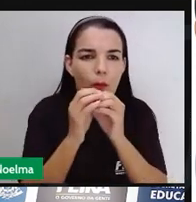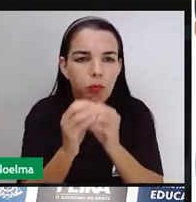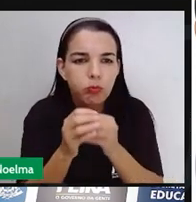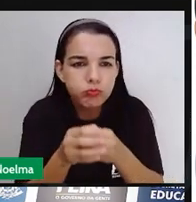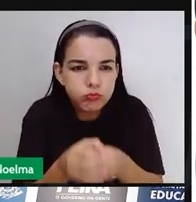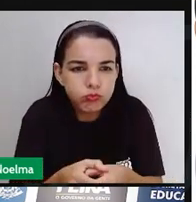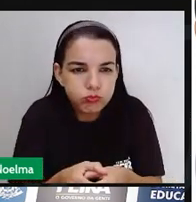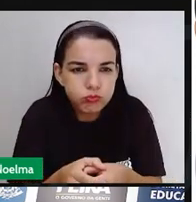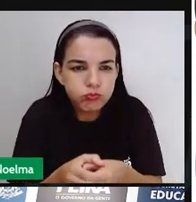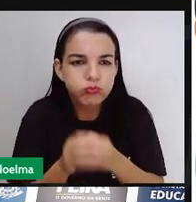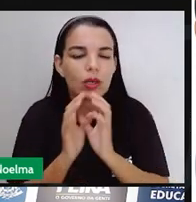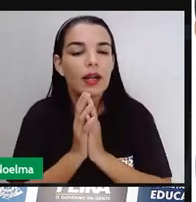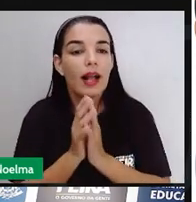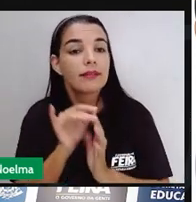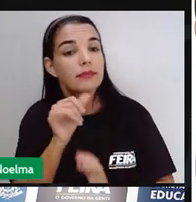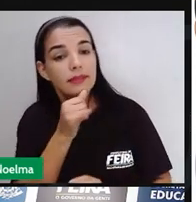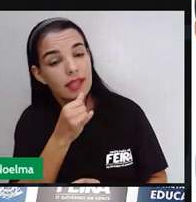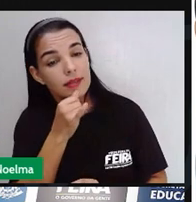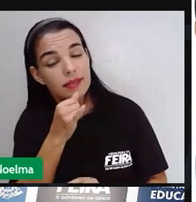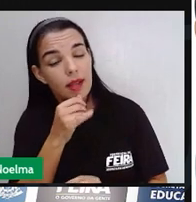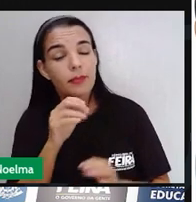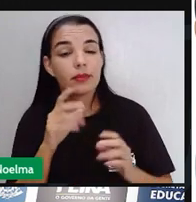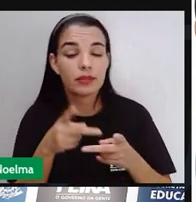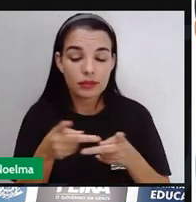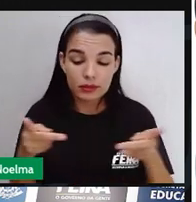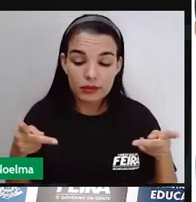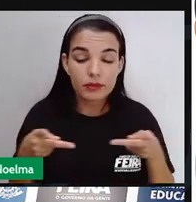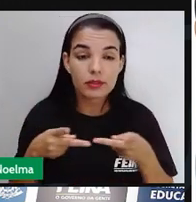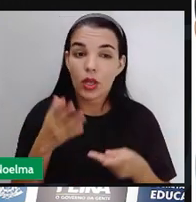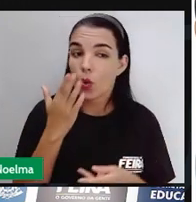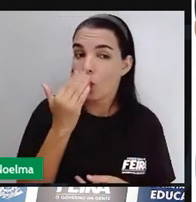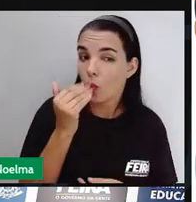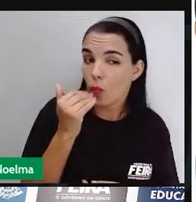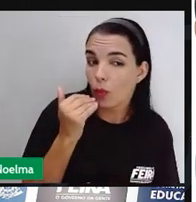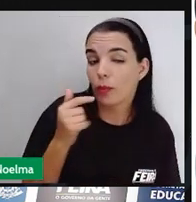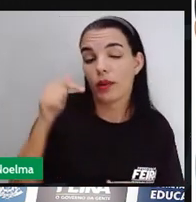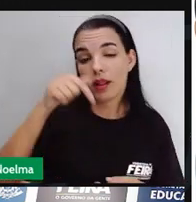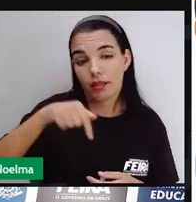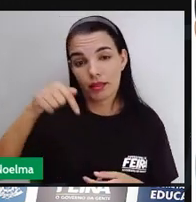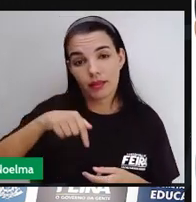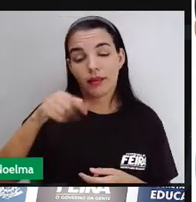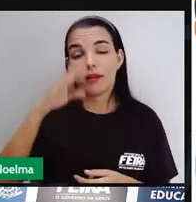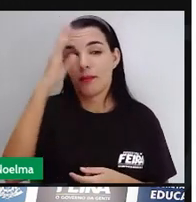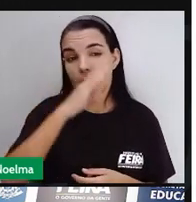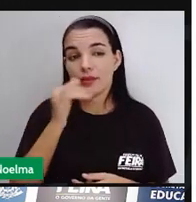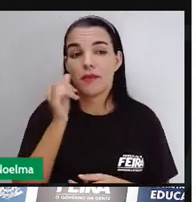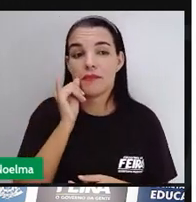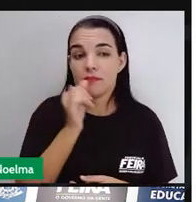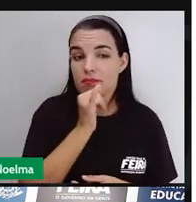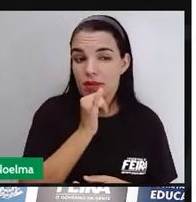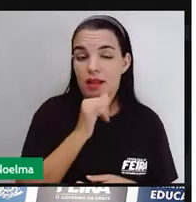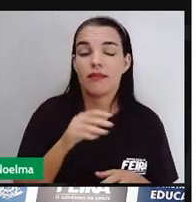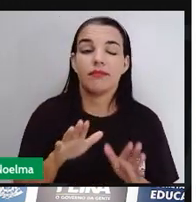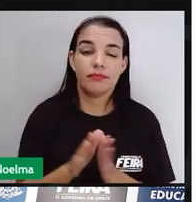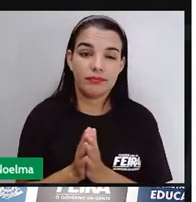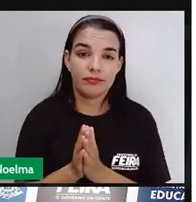italianos, são exemplos aí de pratos que vieram de outros países.